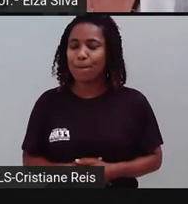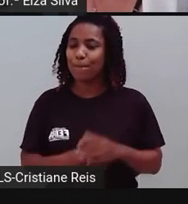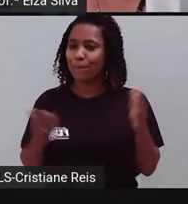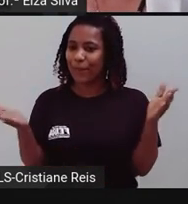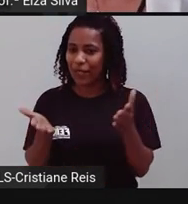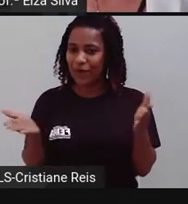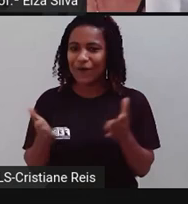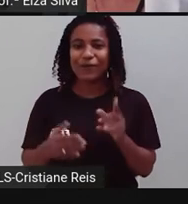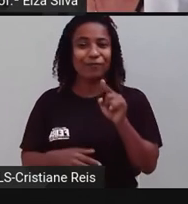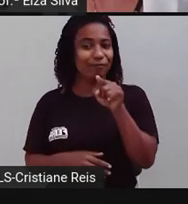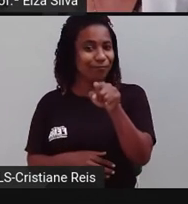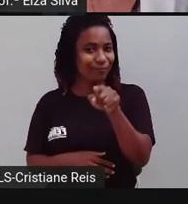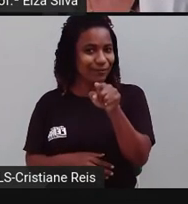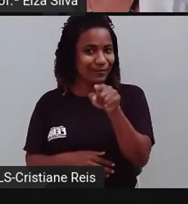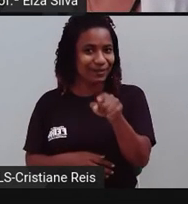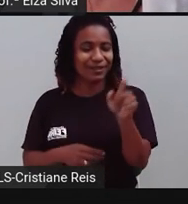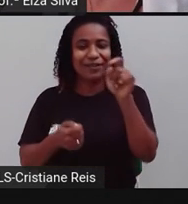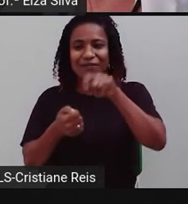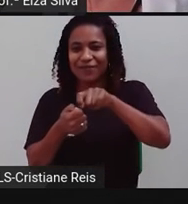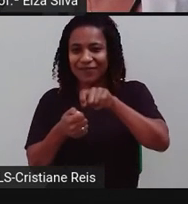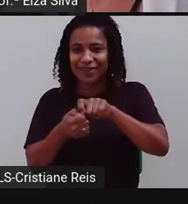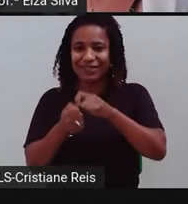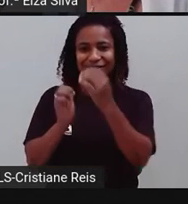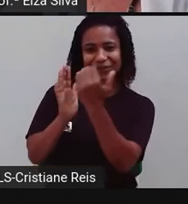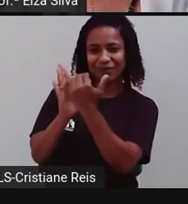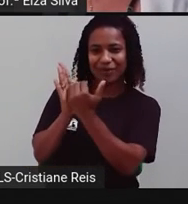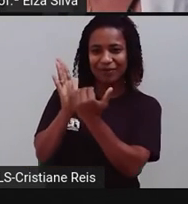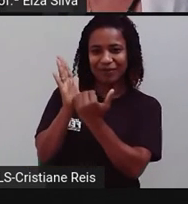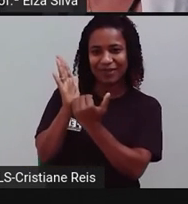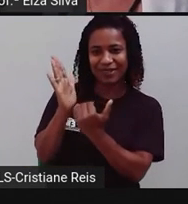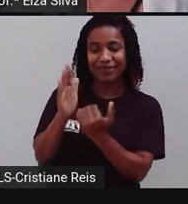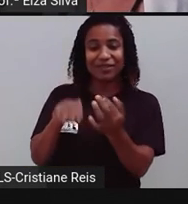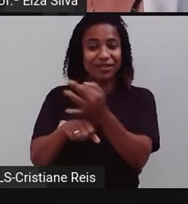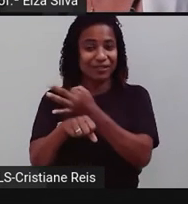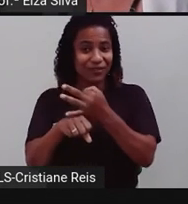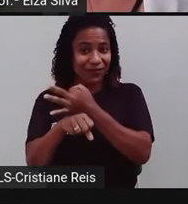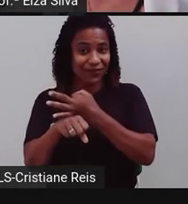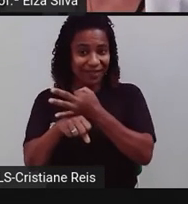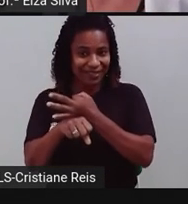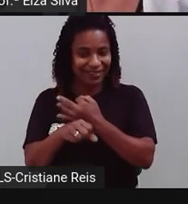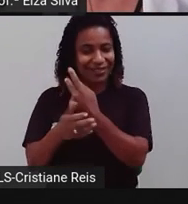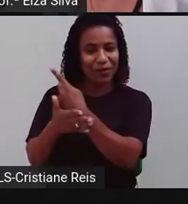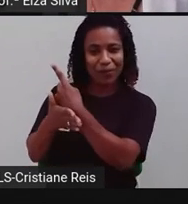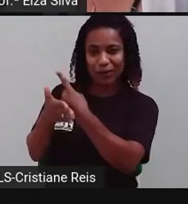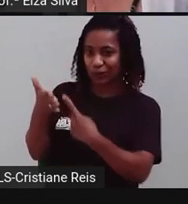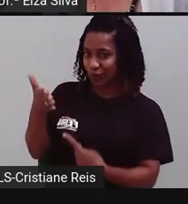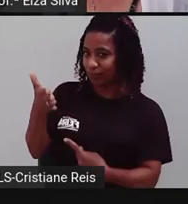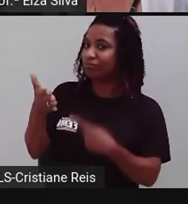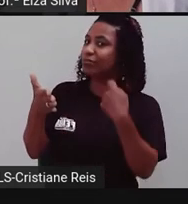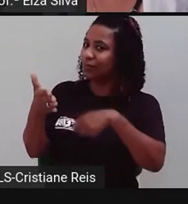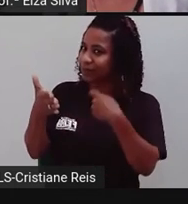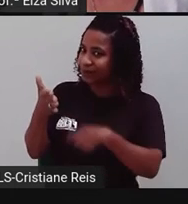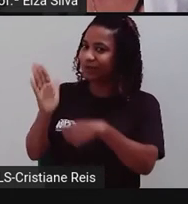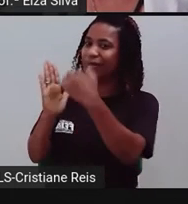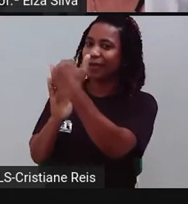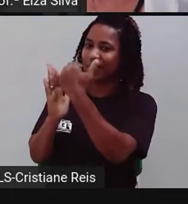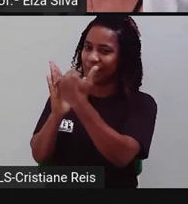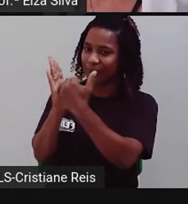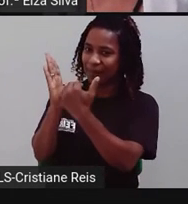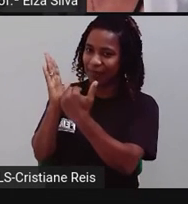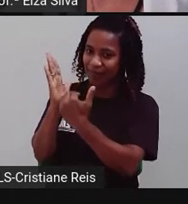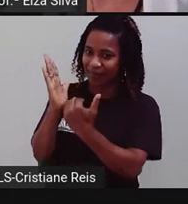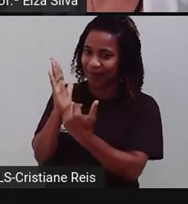agora é a sua vez de fazer o seu plano de férias, o seu projeto Porque até para sair de férias a gente tem que planejar